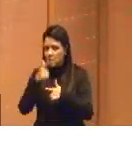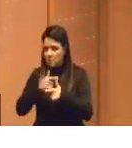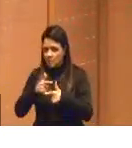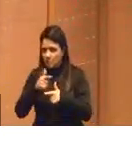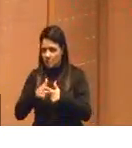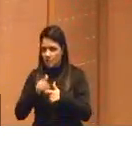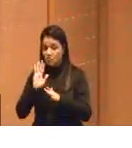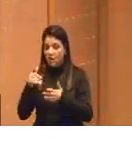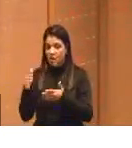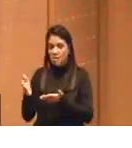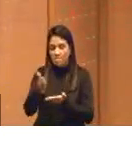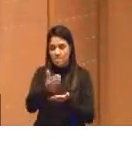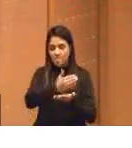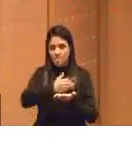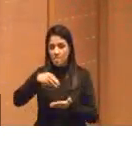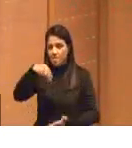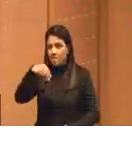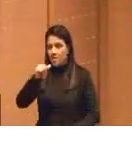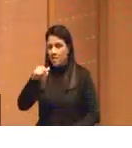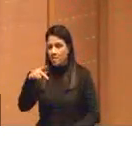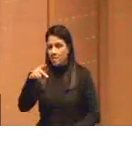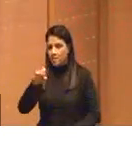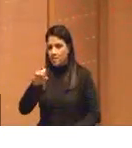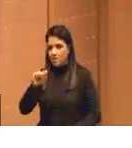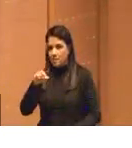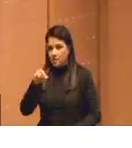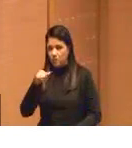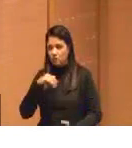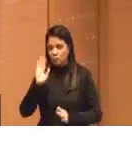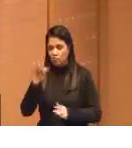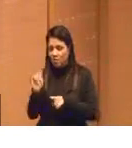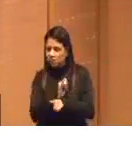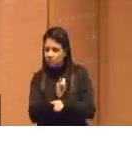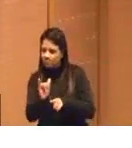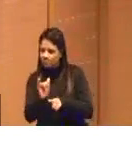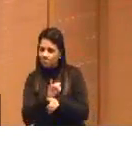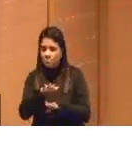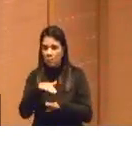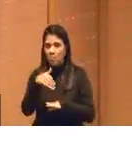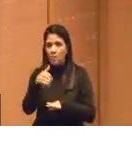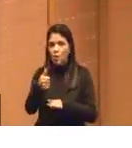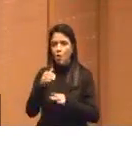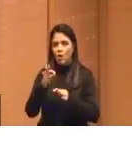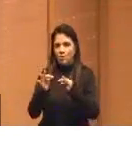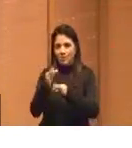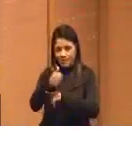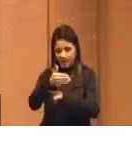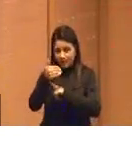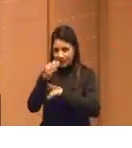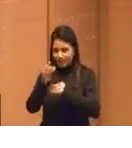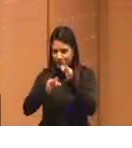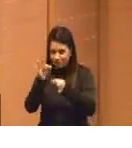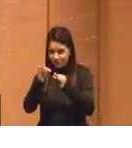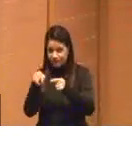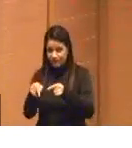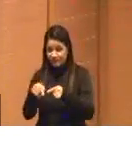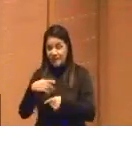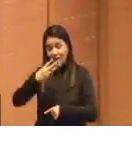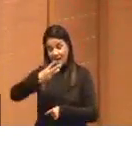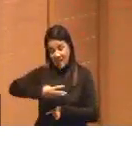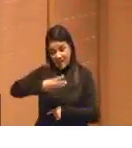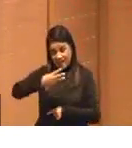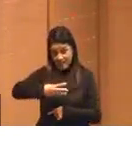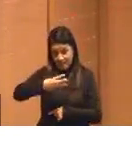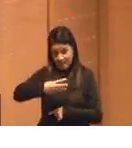já está mapeado, já estão tendo algumas possibilidades para melhorar essa performance. Se a versão 3